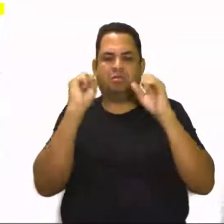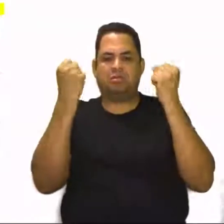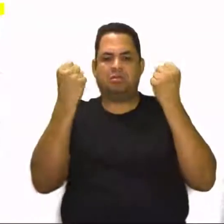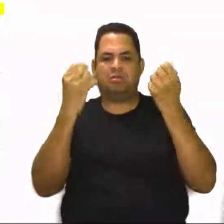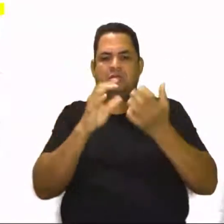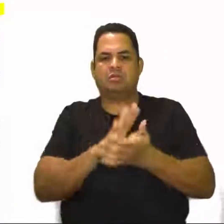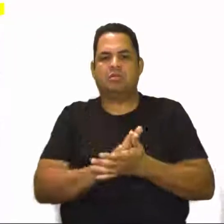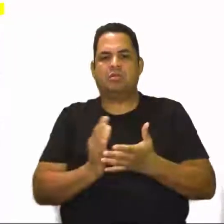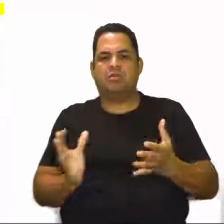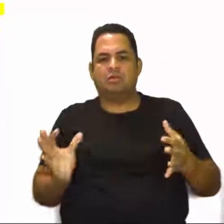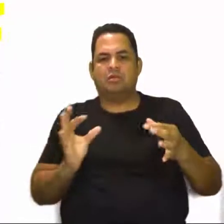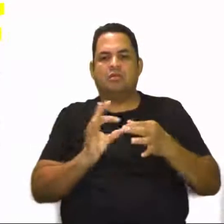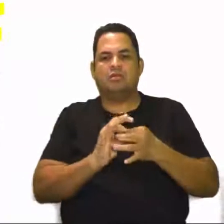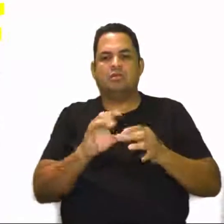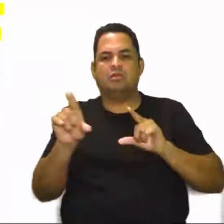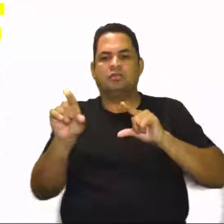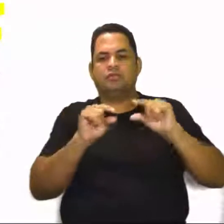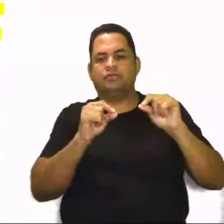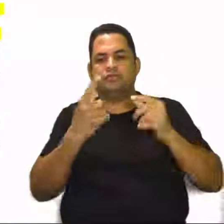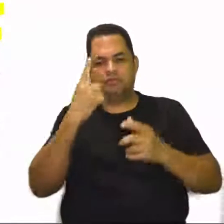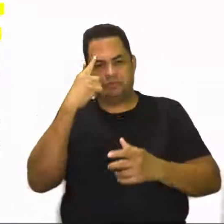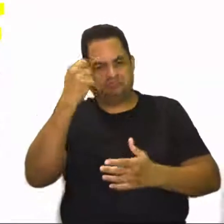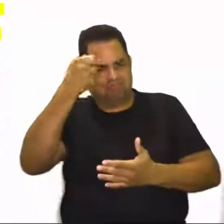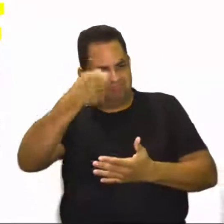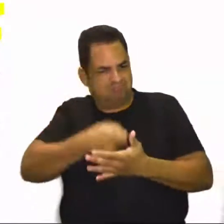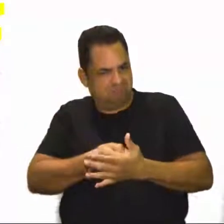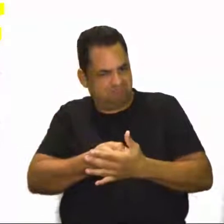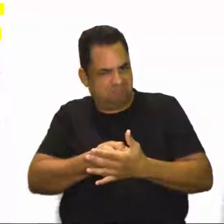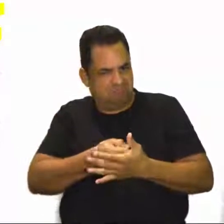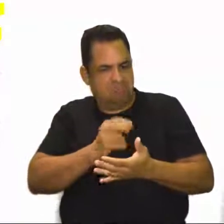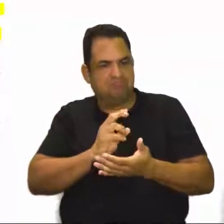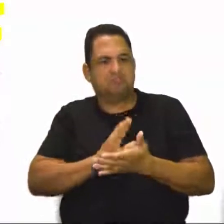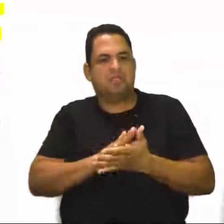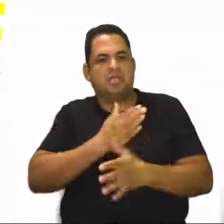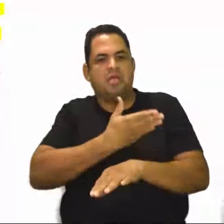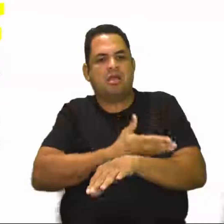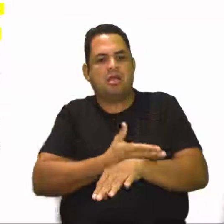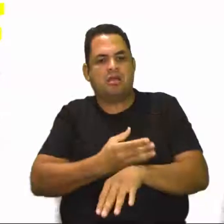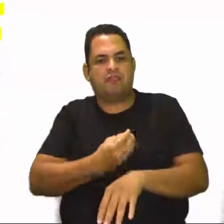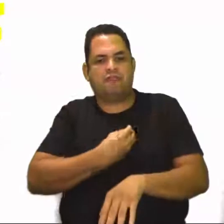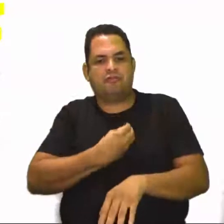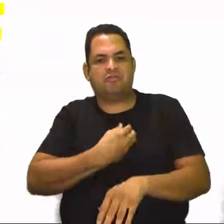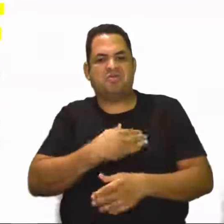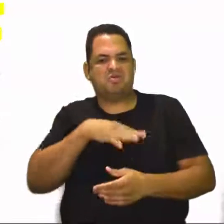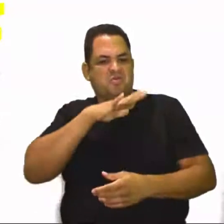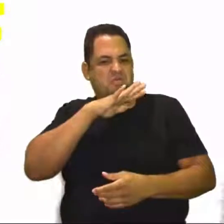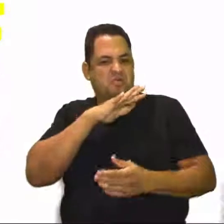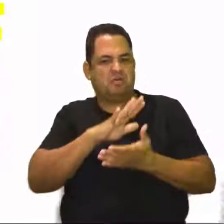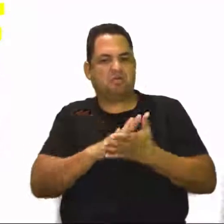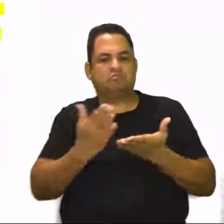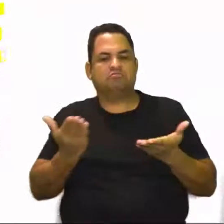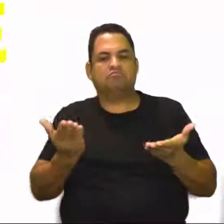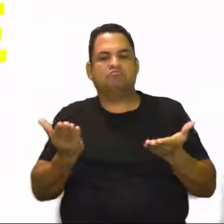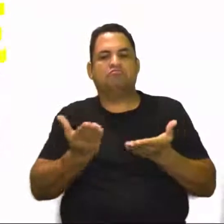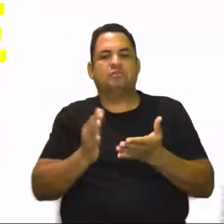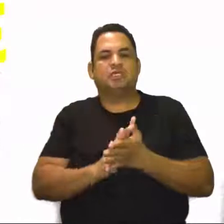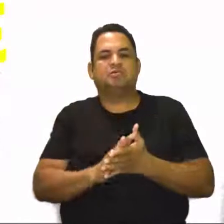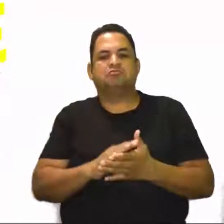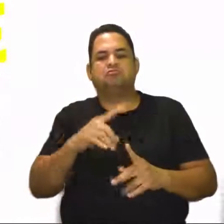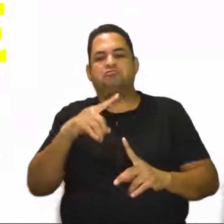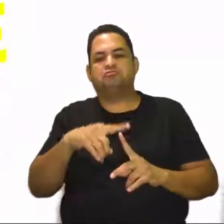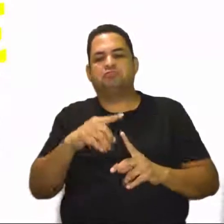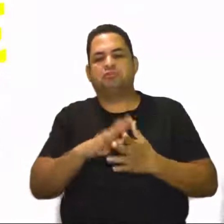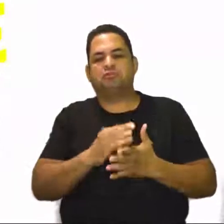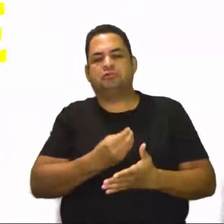física, aliada à opção ou à decisão em manter hábitos de vidas negativos, presente no estilo de vida,